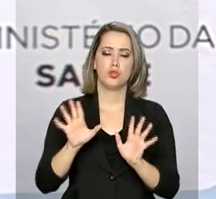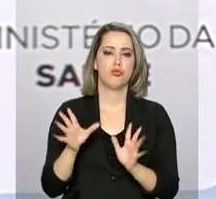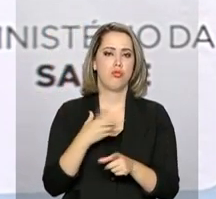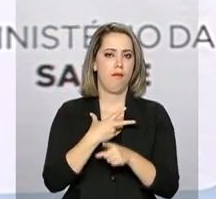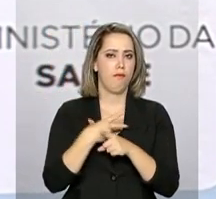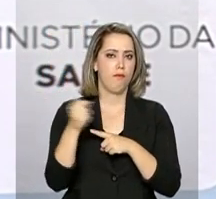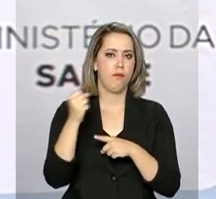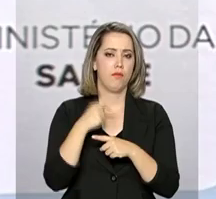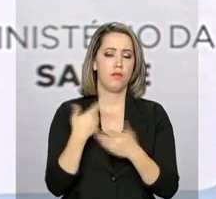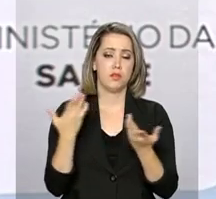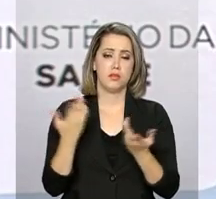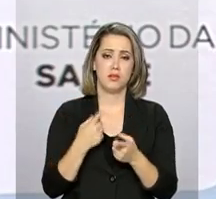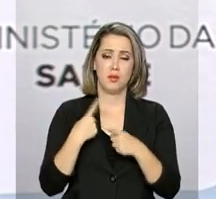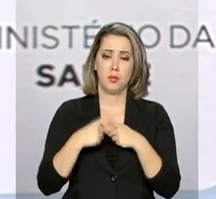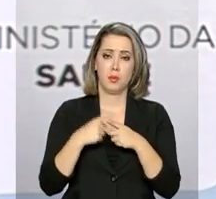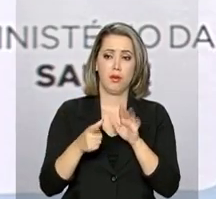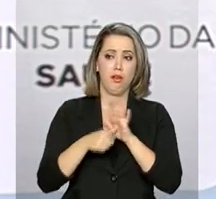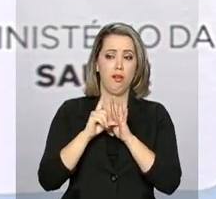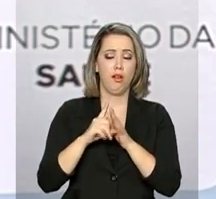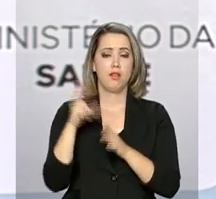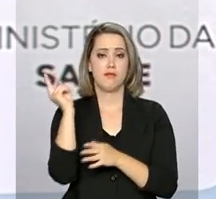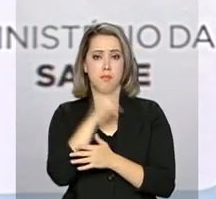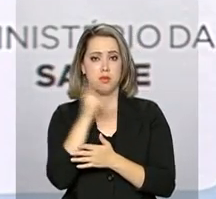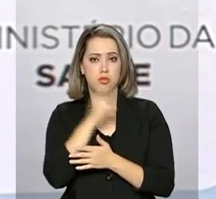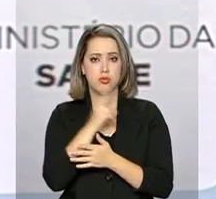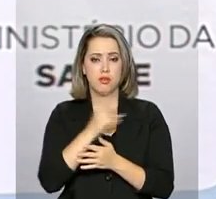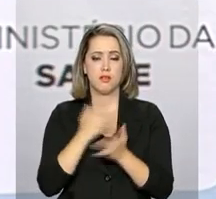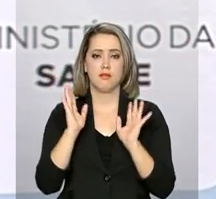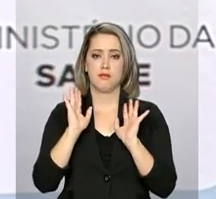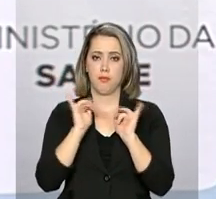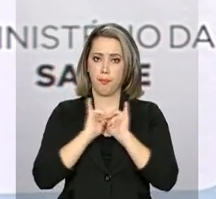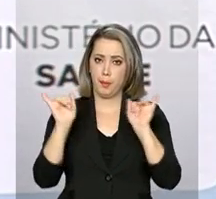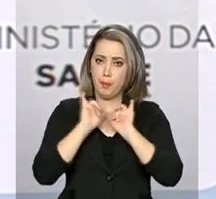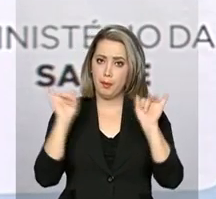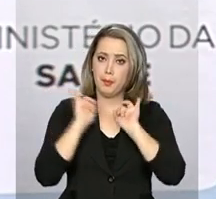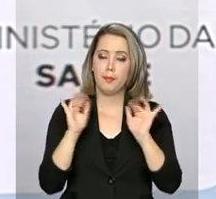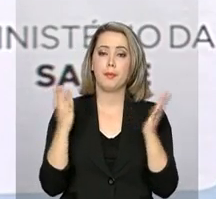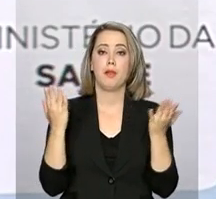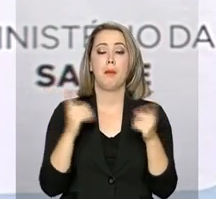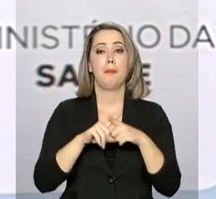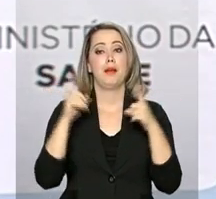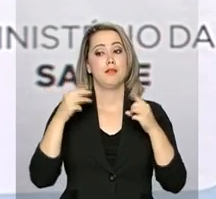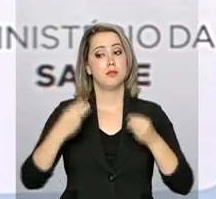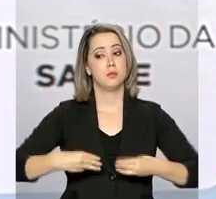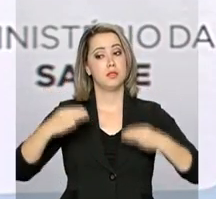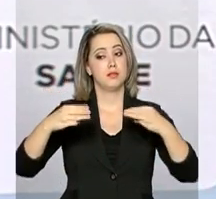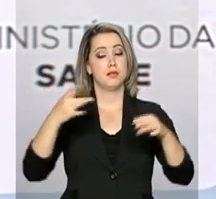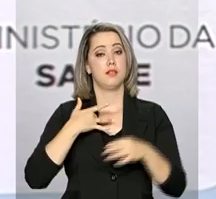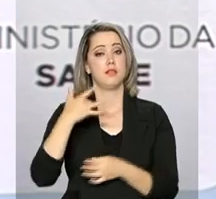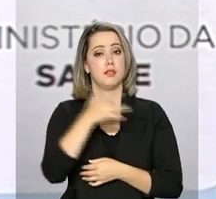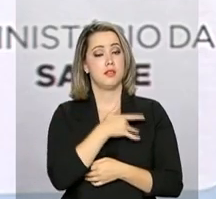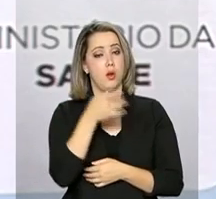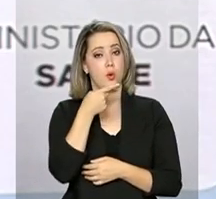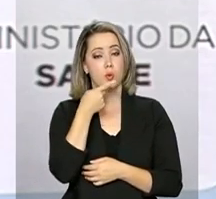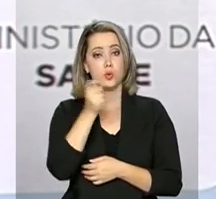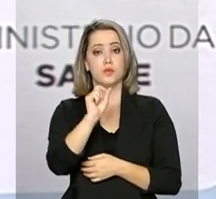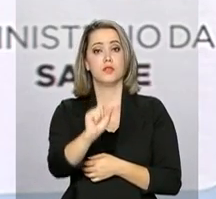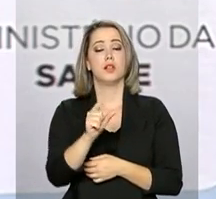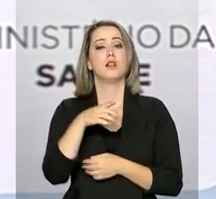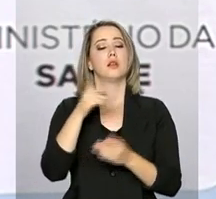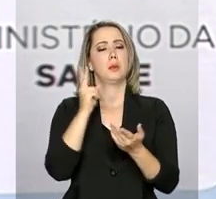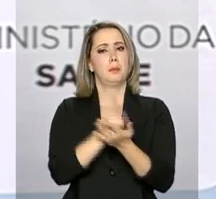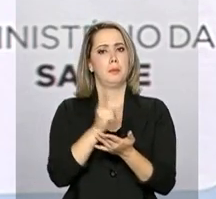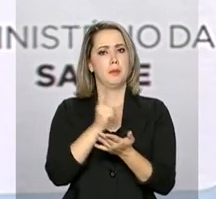exigidos para manter o estado de emergência, mas segundo o Ministério da Saúde, mesmo com o fim da medida, o governo